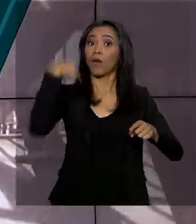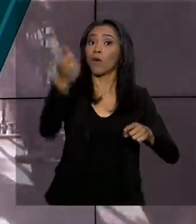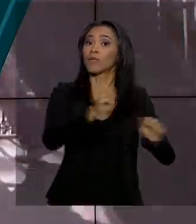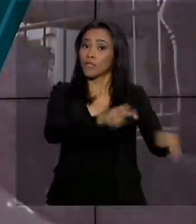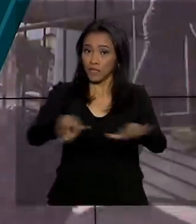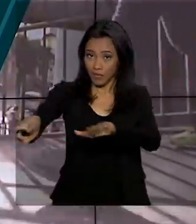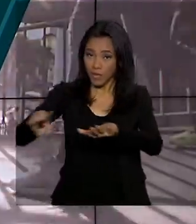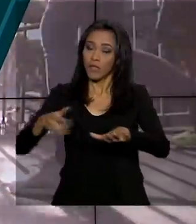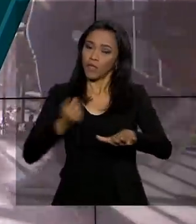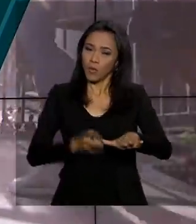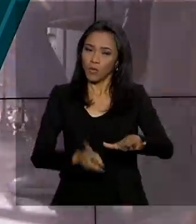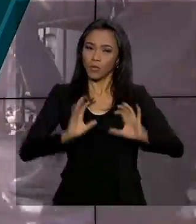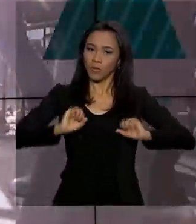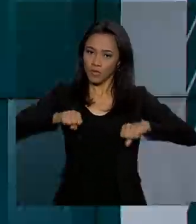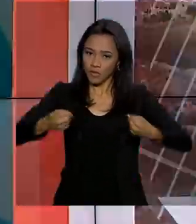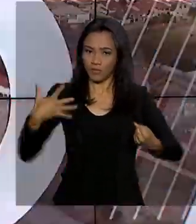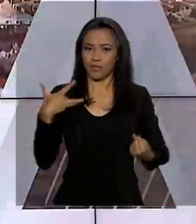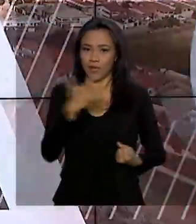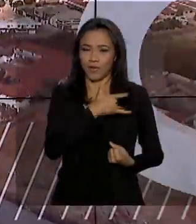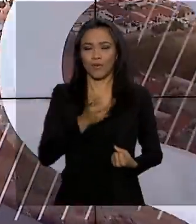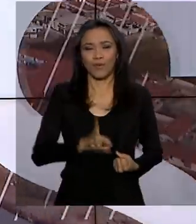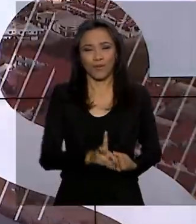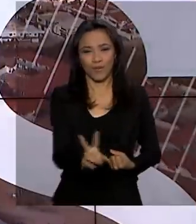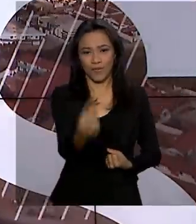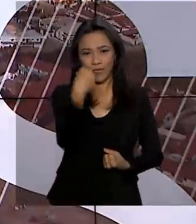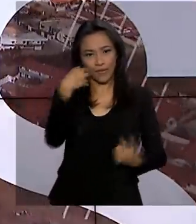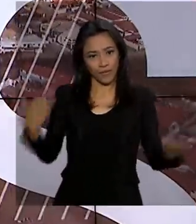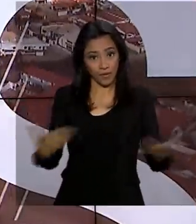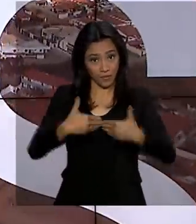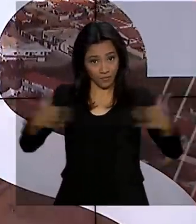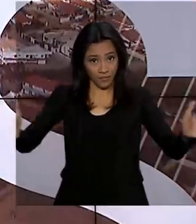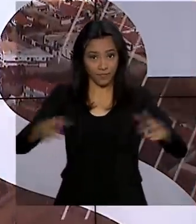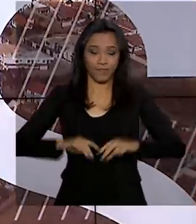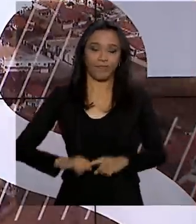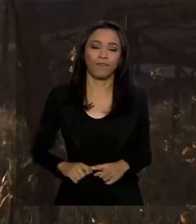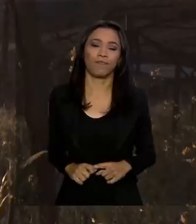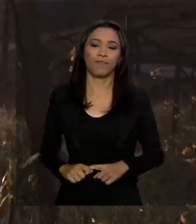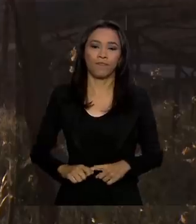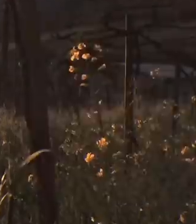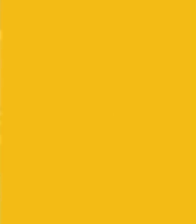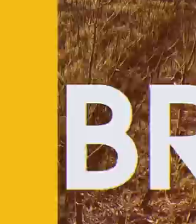recuperação da cirurgia. Fique com a gente, o Brasil em Dia já está no ar.